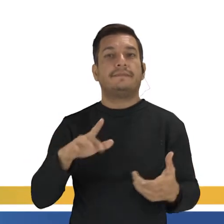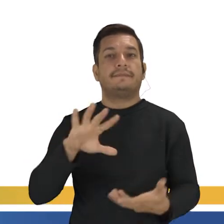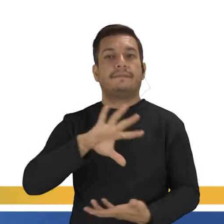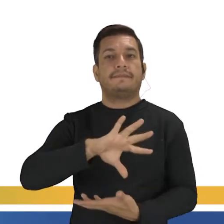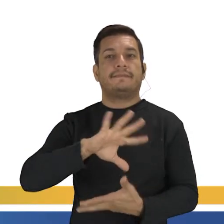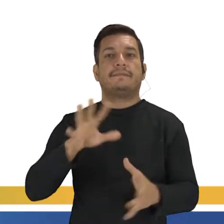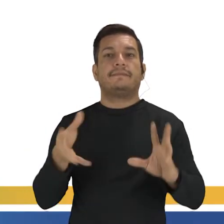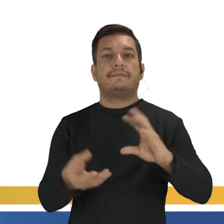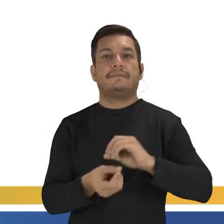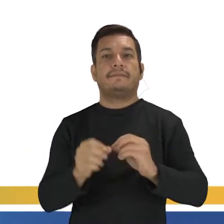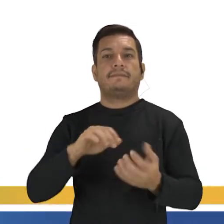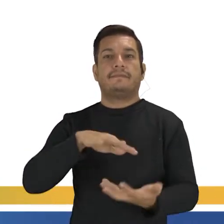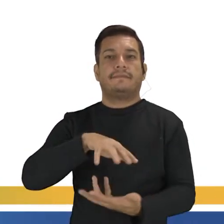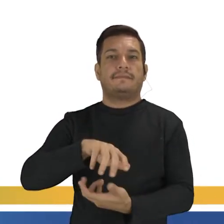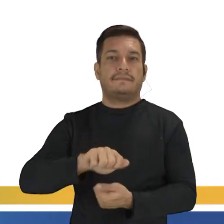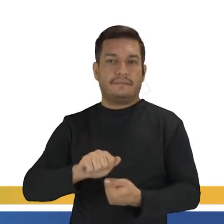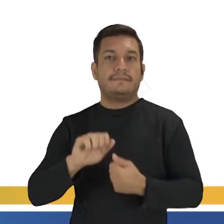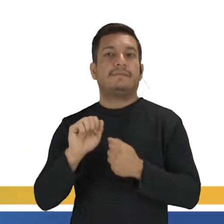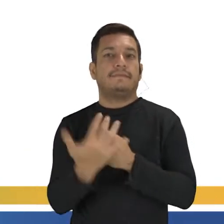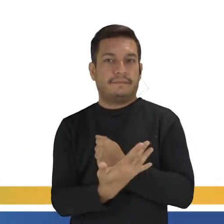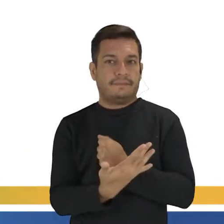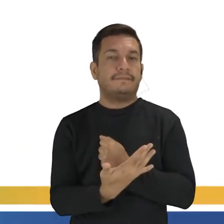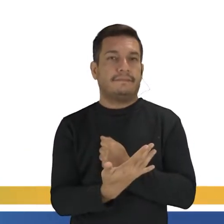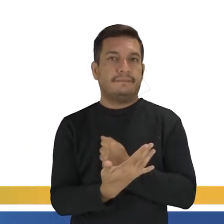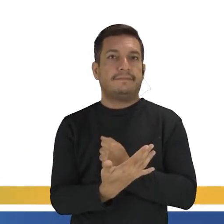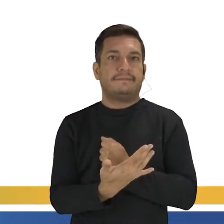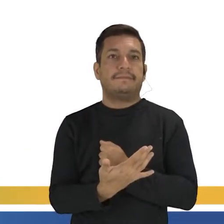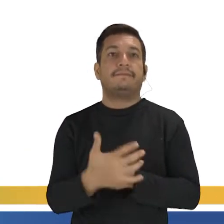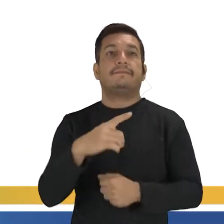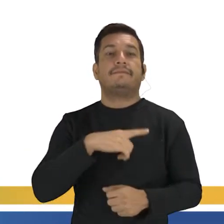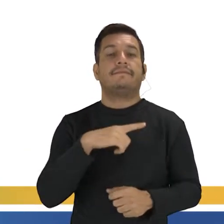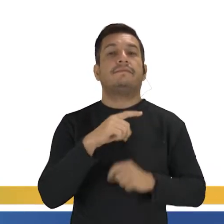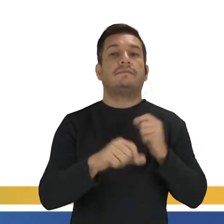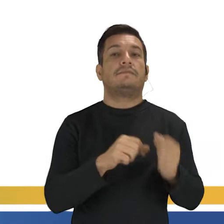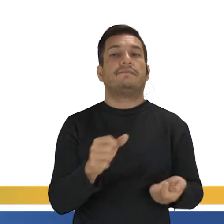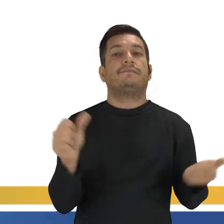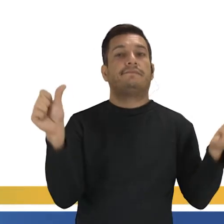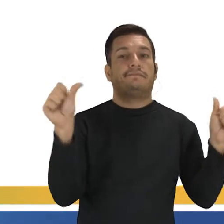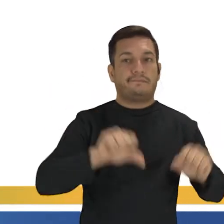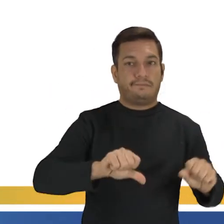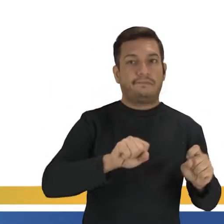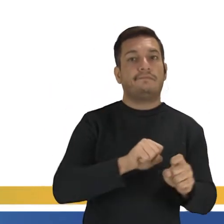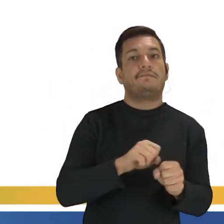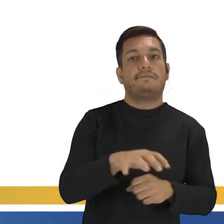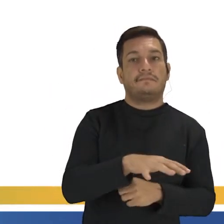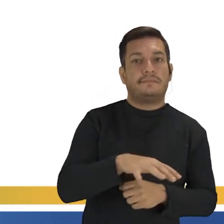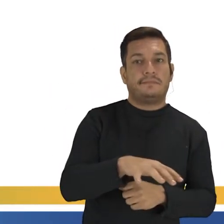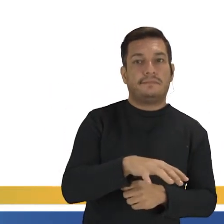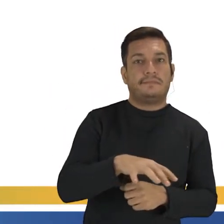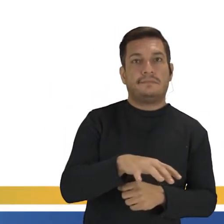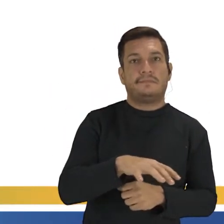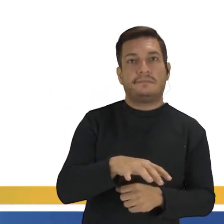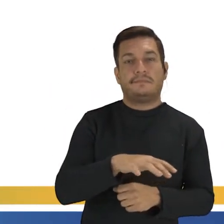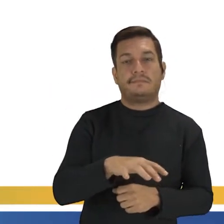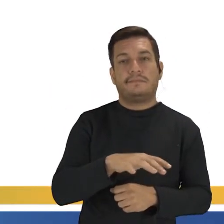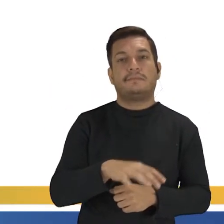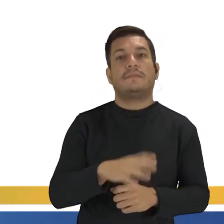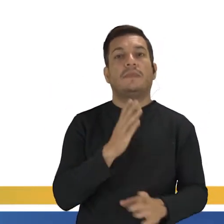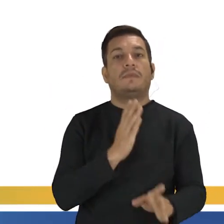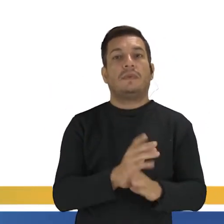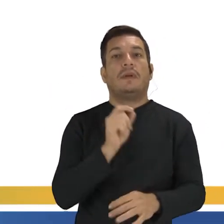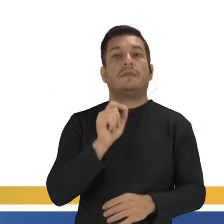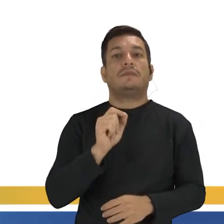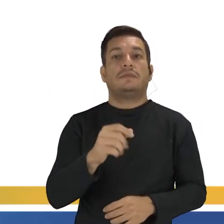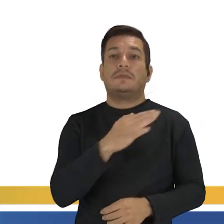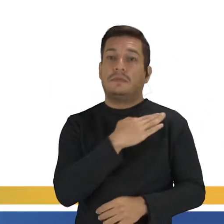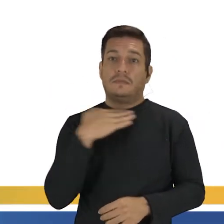à pandemia do novo coronavírus. Então, o que a gente tem aí? A gente tem uma crise social causada por